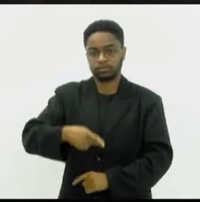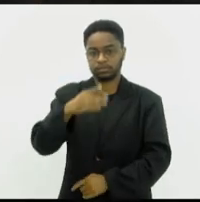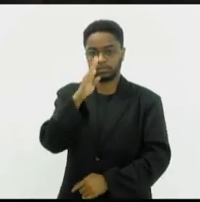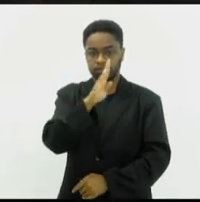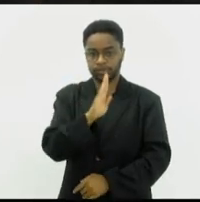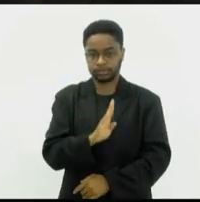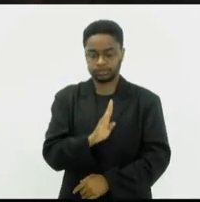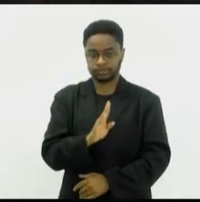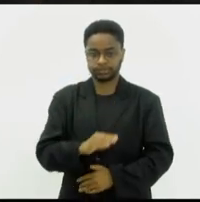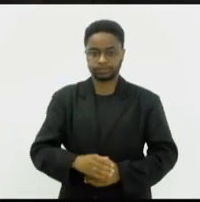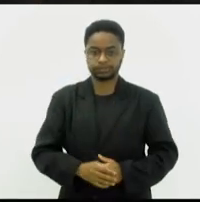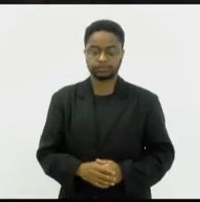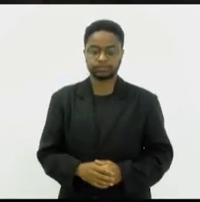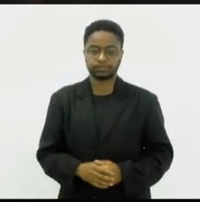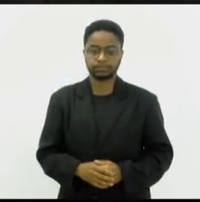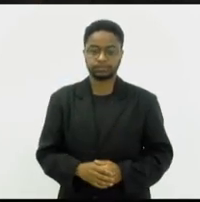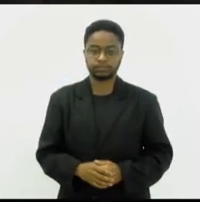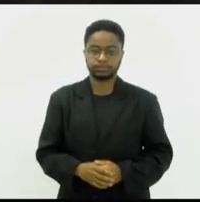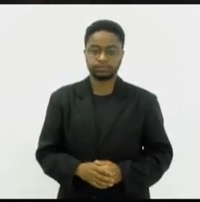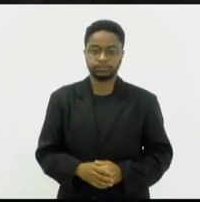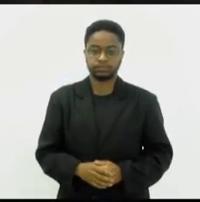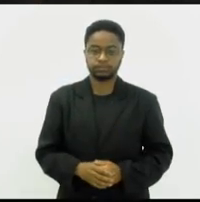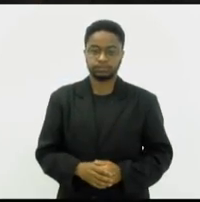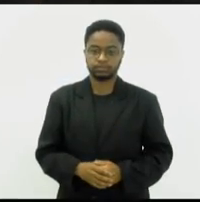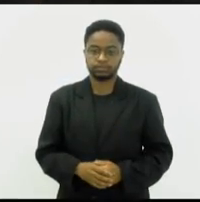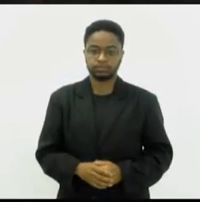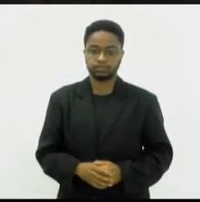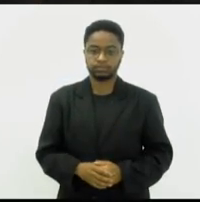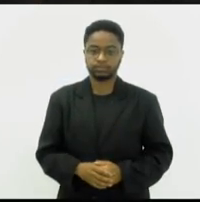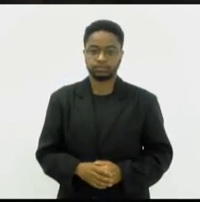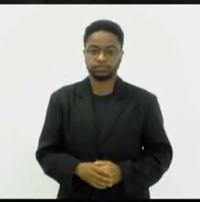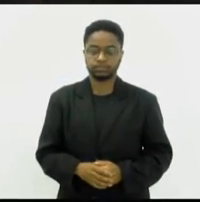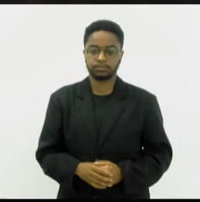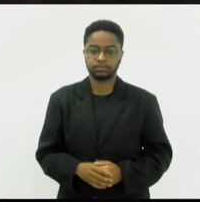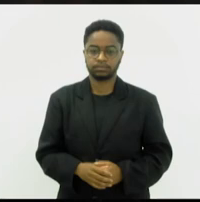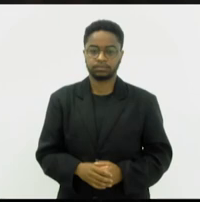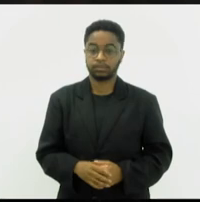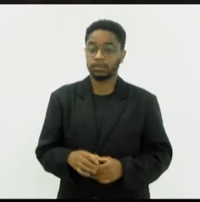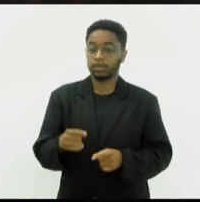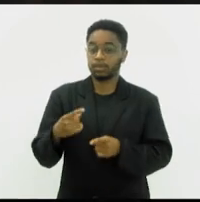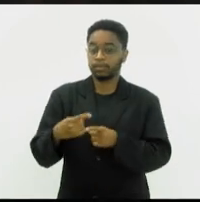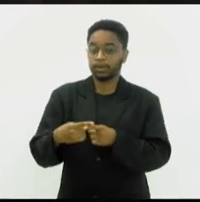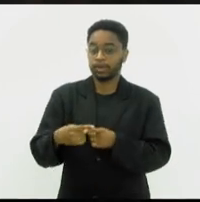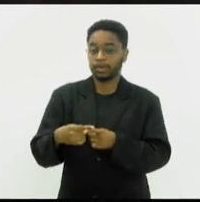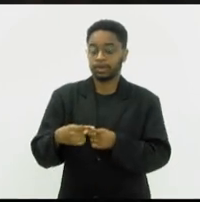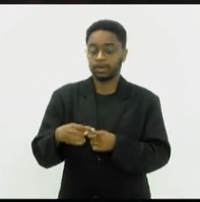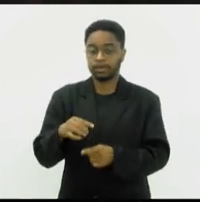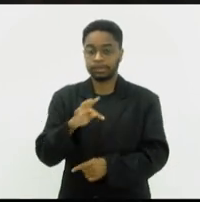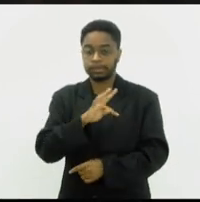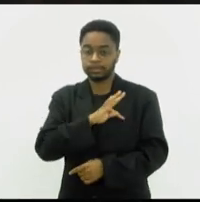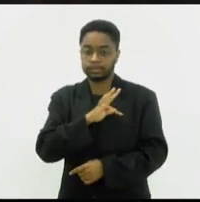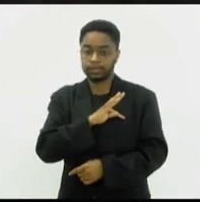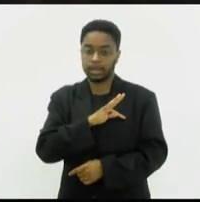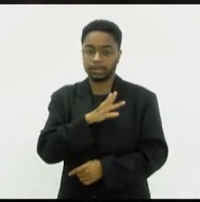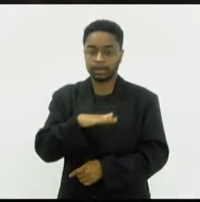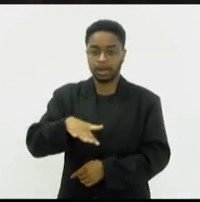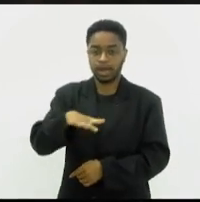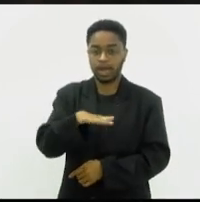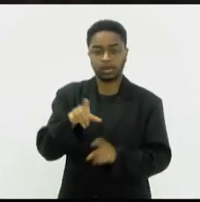porque as técnicas computacionais, as